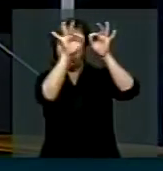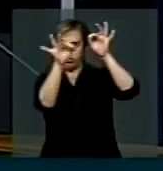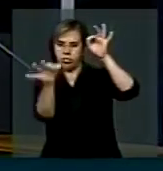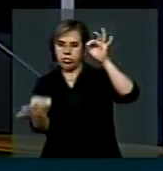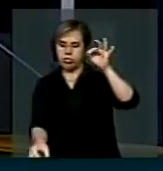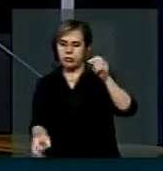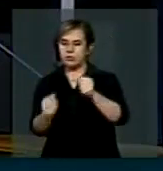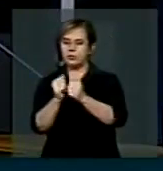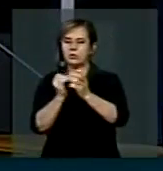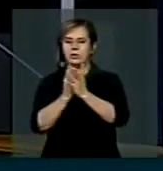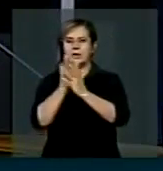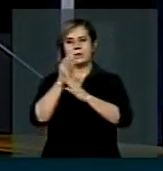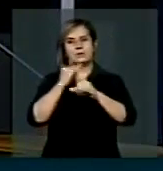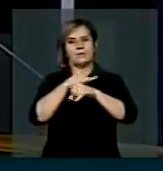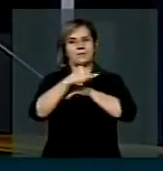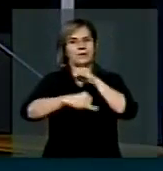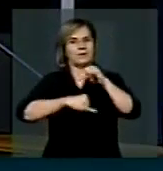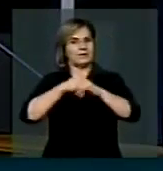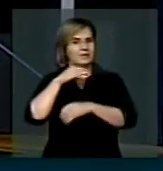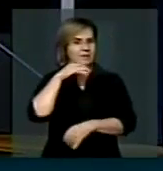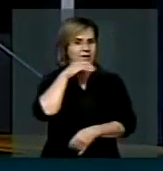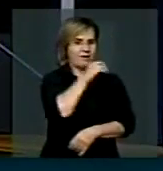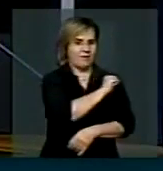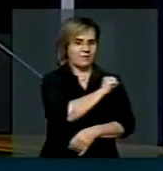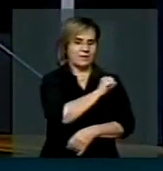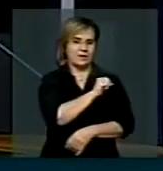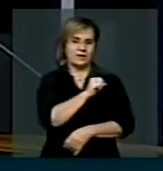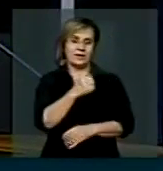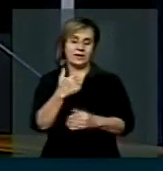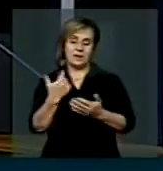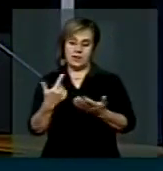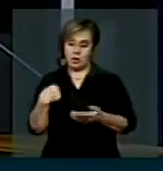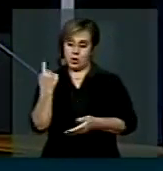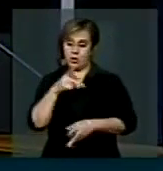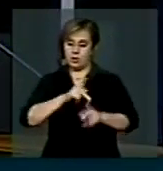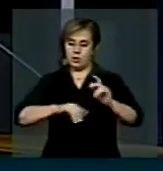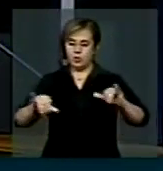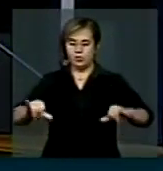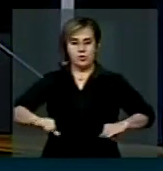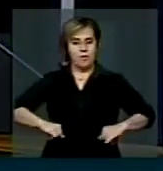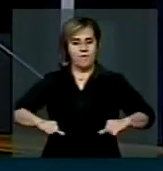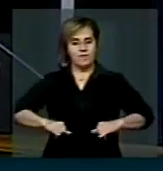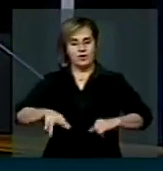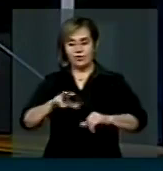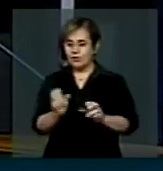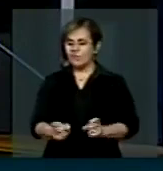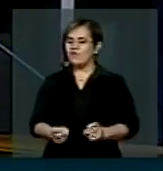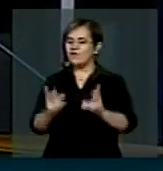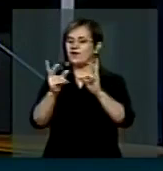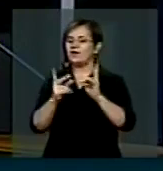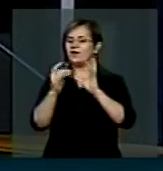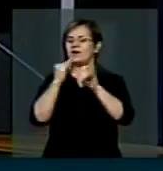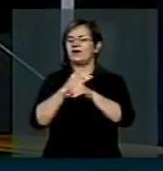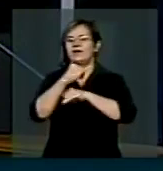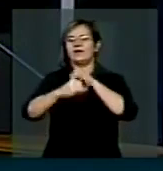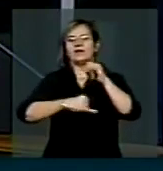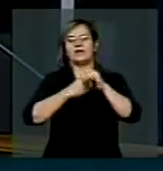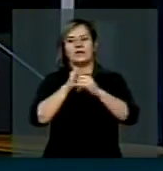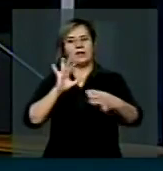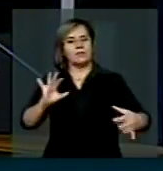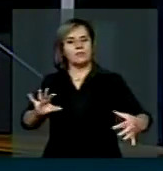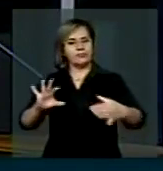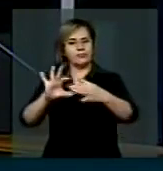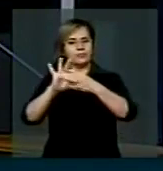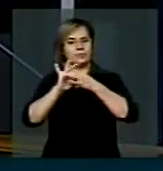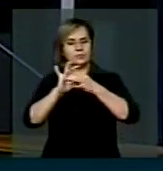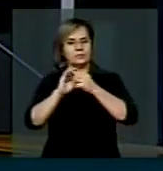Chuí, através da banda larga. E como já disse várias vezes, de sofredores, nós vamos passar as portadores de banda larga, interligando o Linhão de Tucuruí,